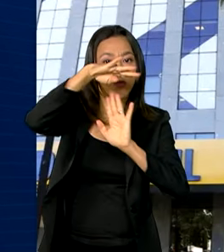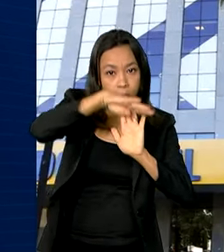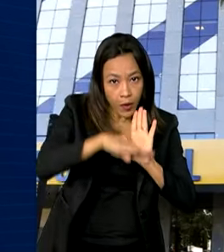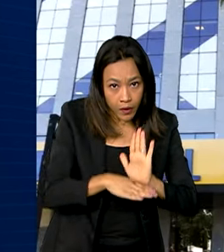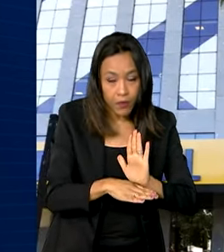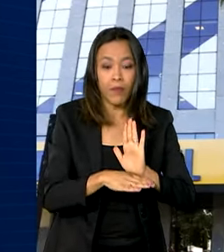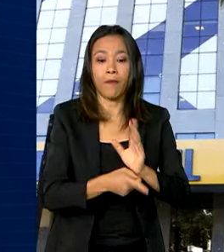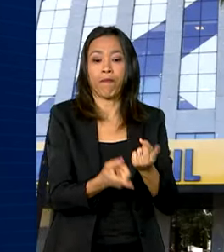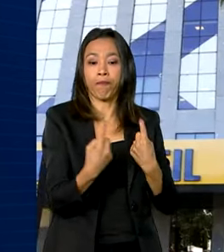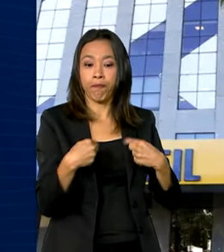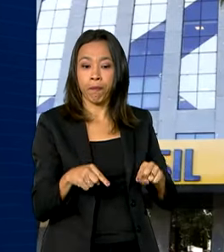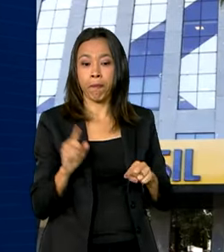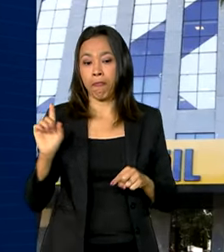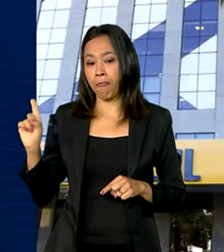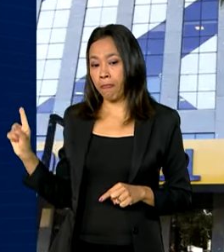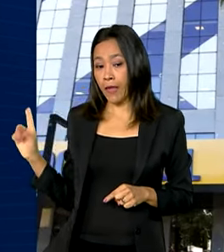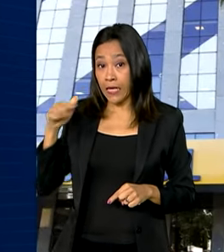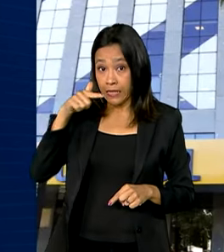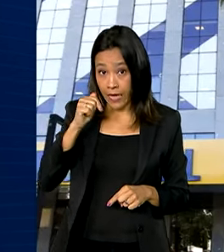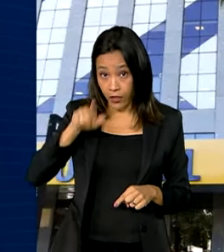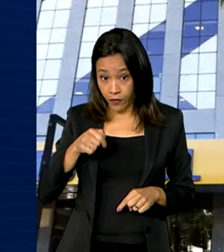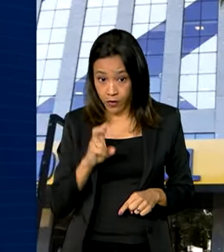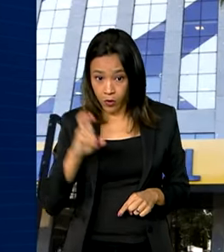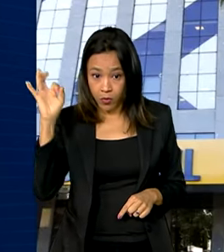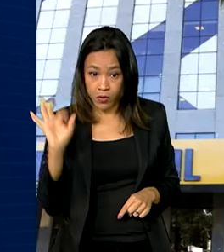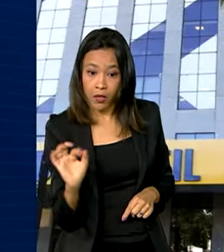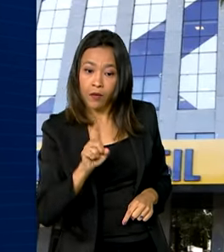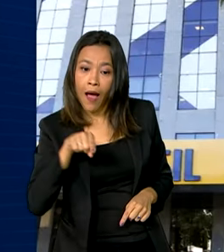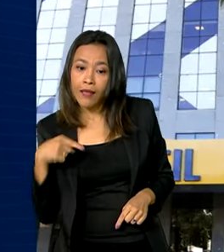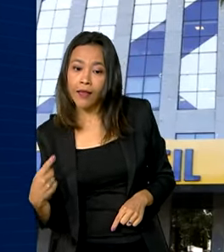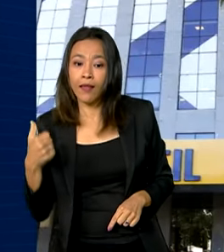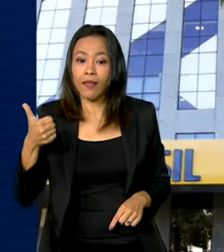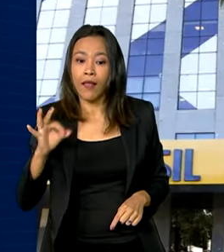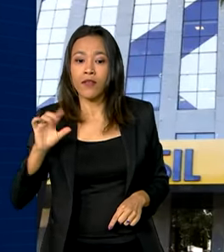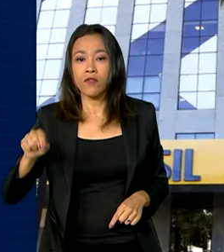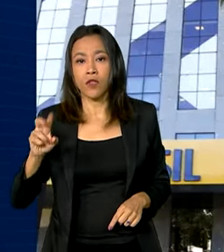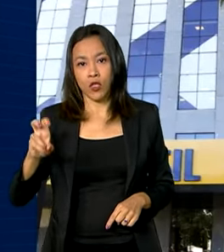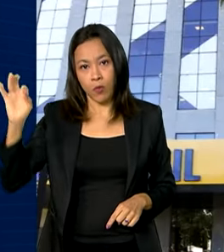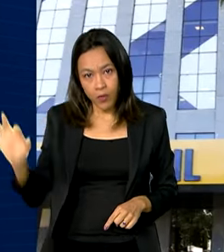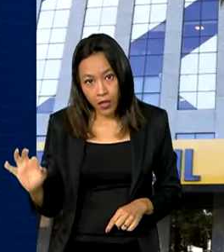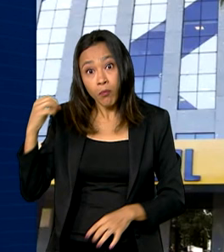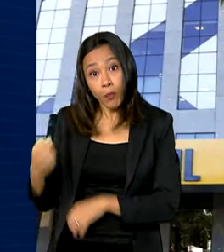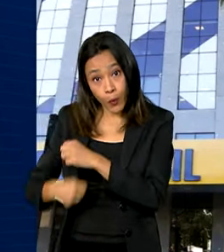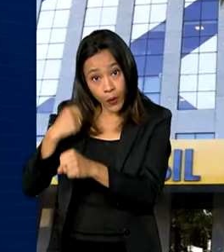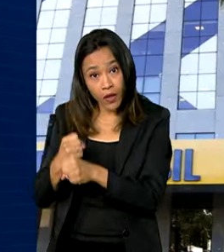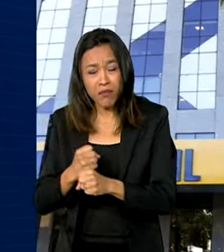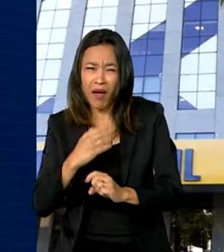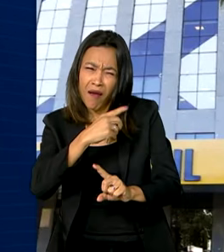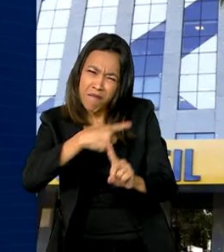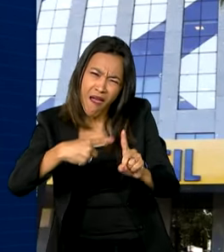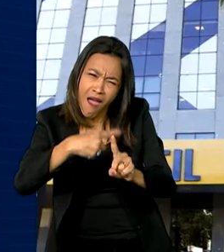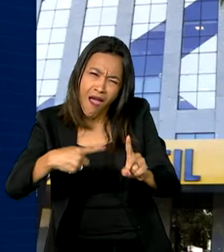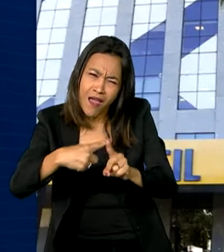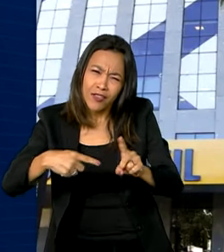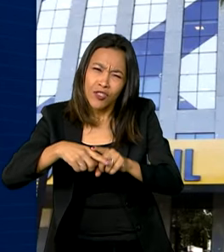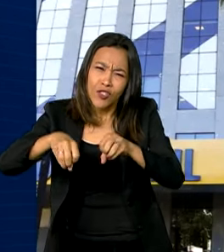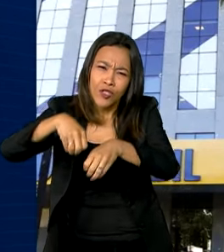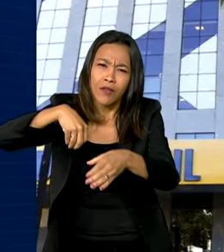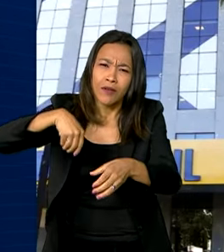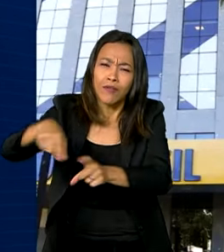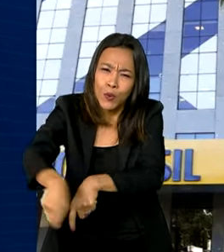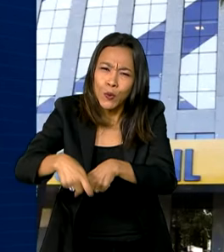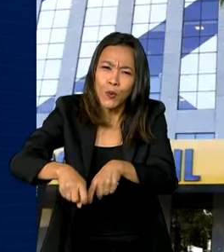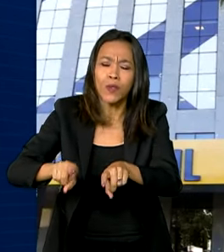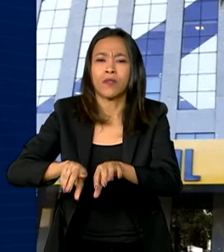entre 7,5% e 10,5% ao ano para médios produtores rurais e entre